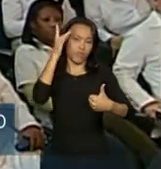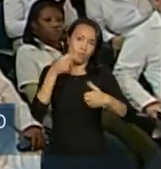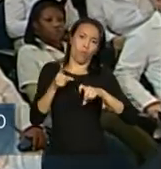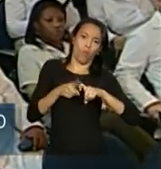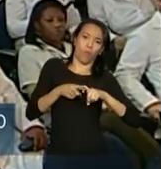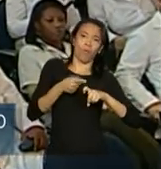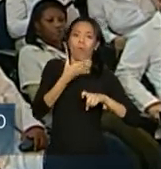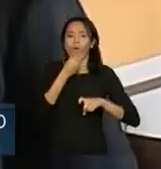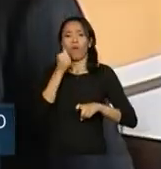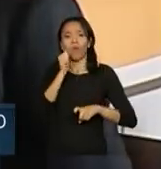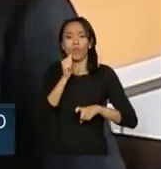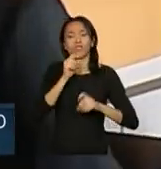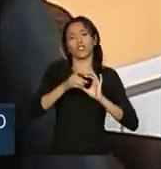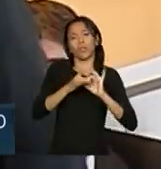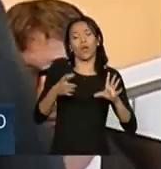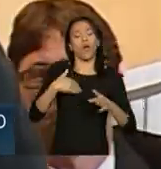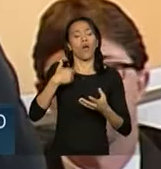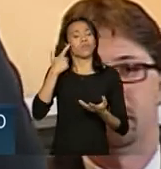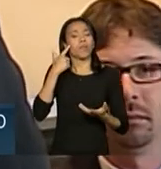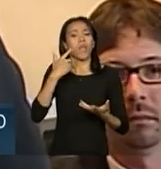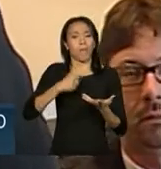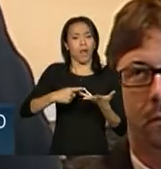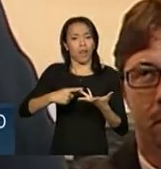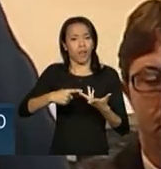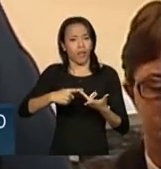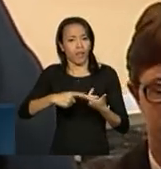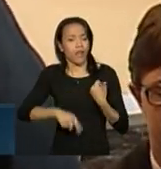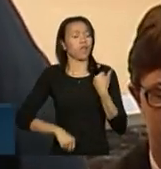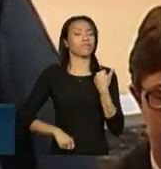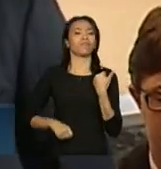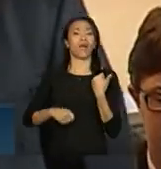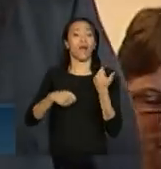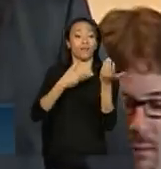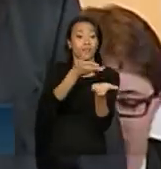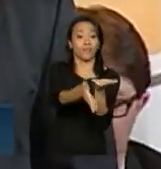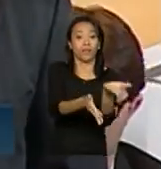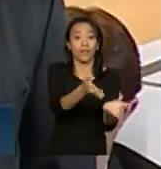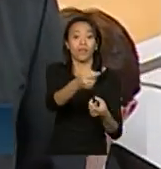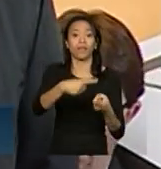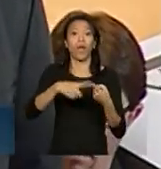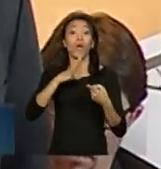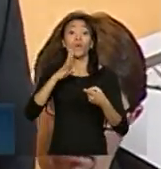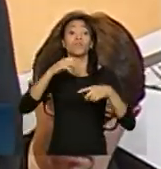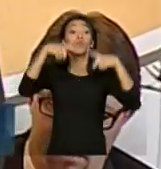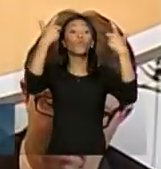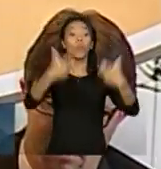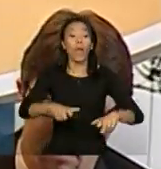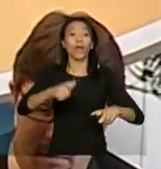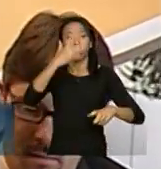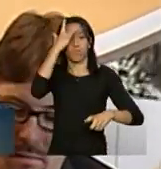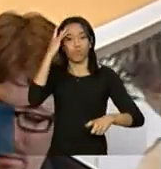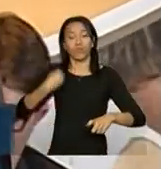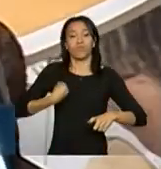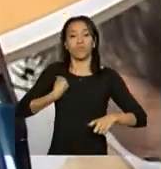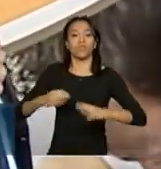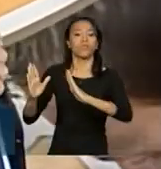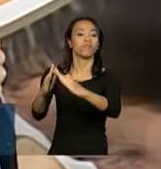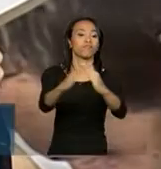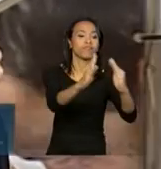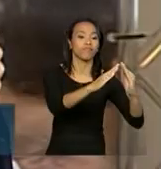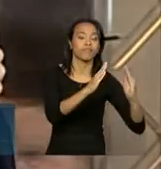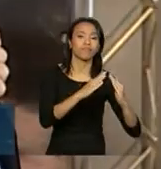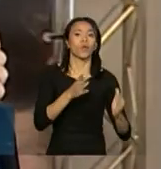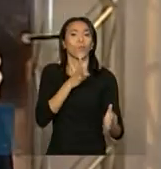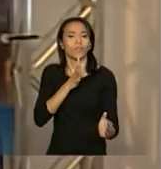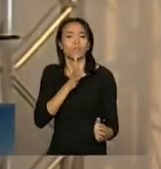médica que esteja disposta a ouvir, a atender, a conhecer a realidade, onde vive, onde mora esse paciente,